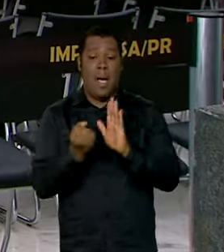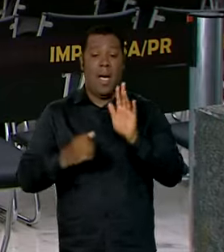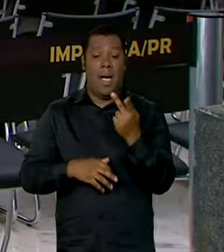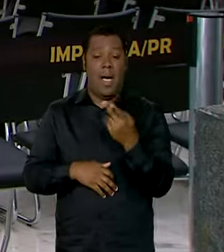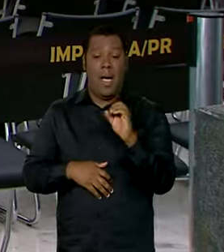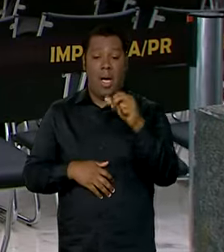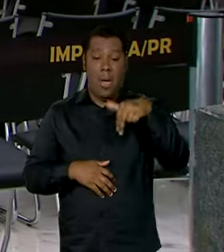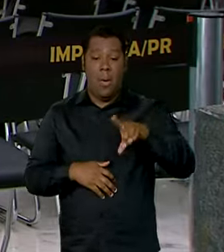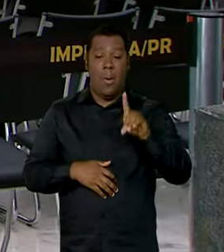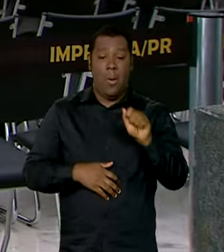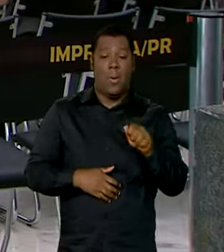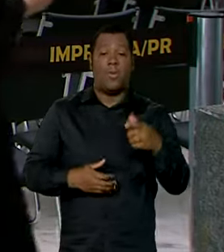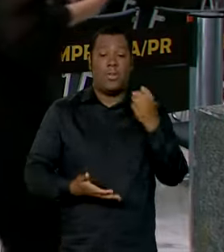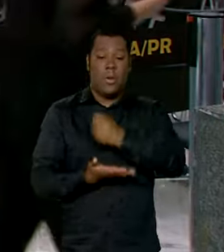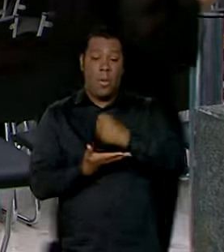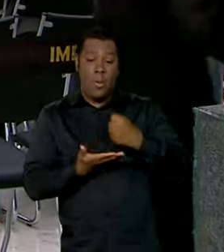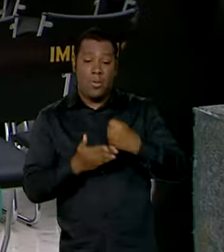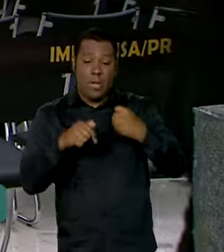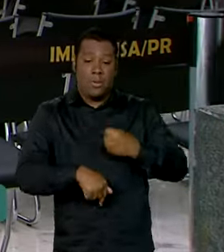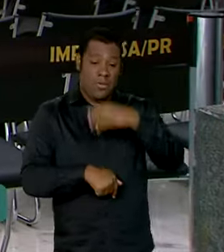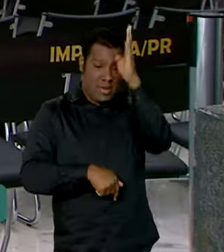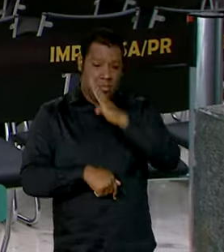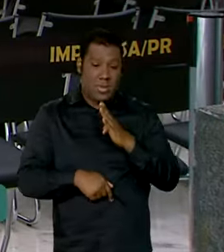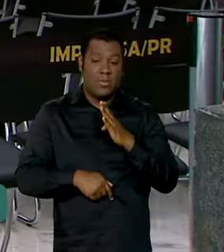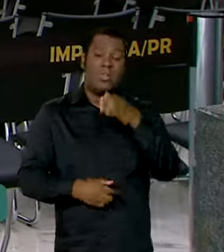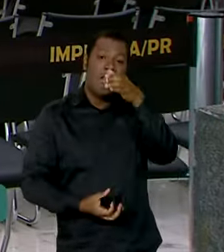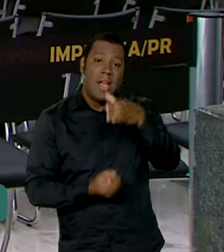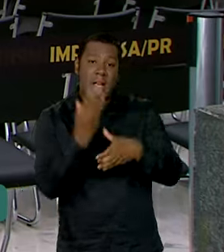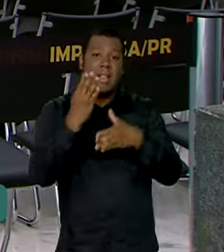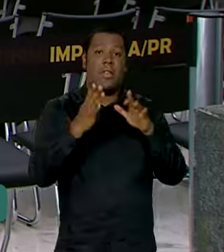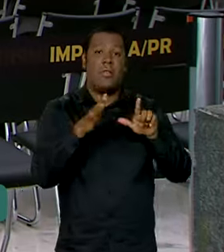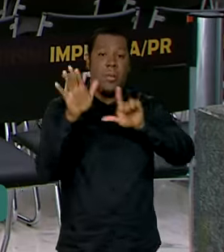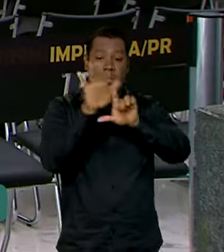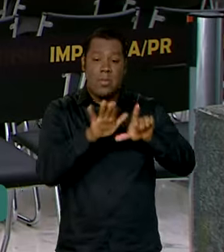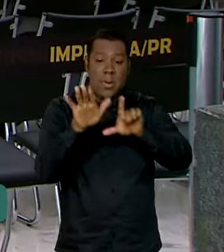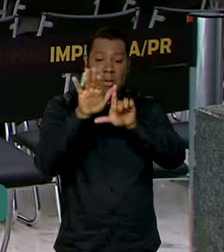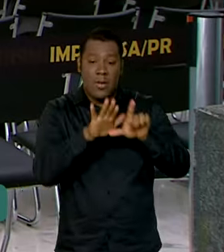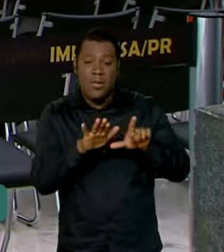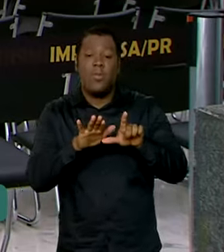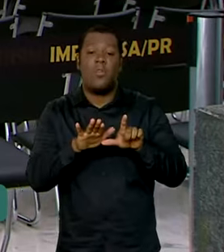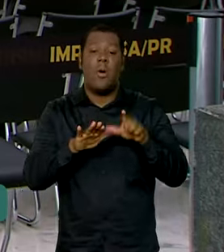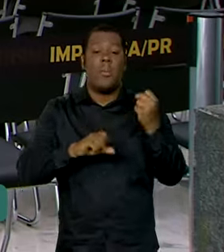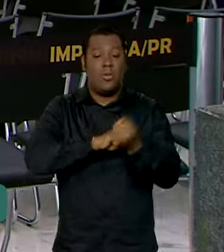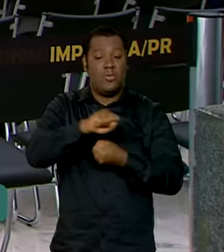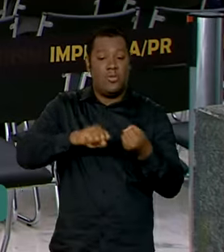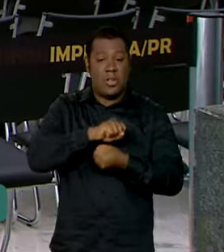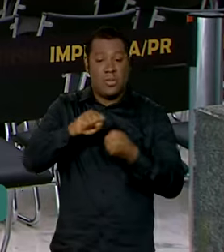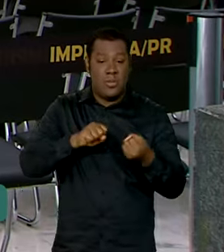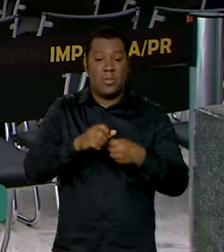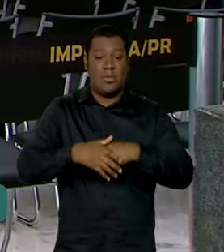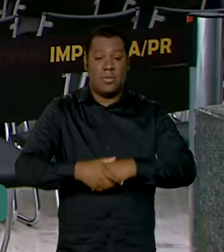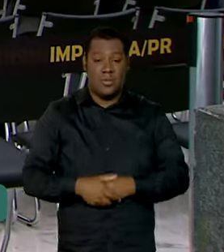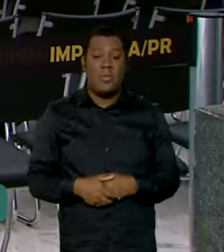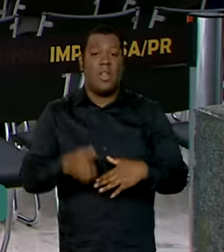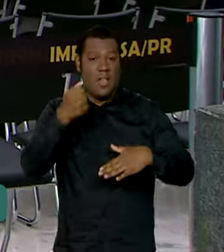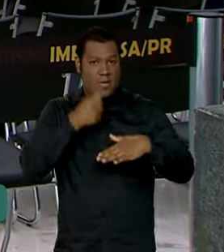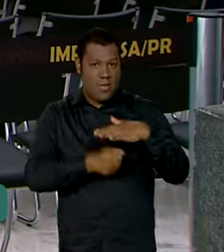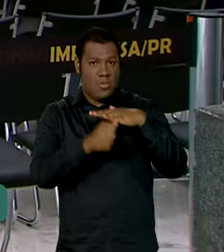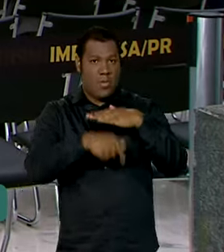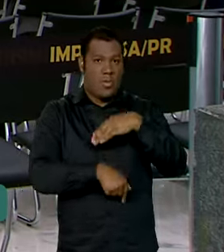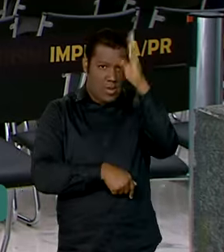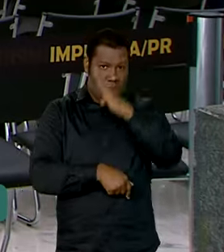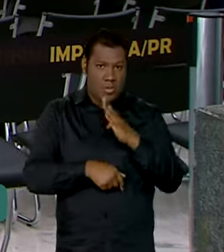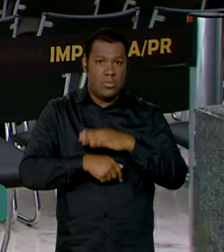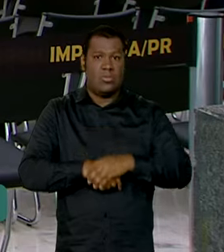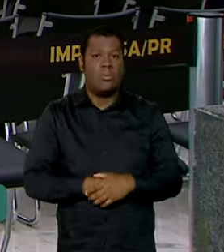fechou um contrato para desenvolver uma nova plataforma ambientalmente correta e que deve ganhar as ruas do país. A Claro,